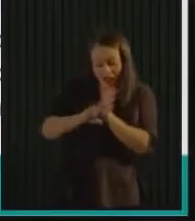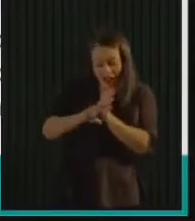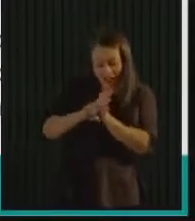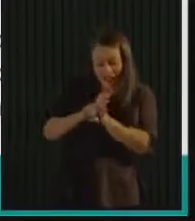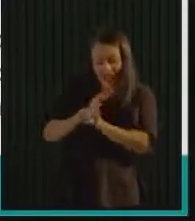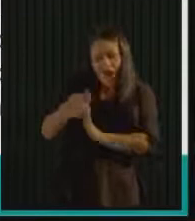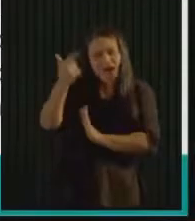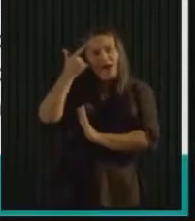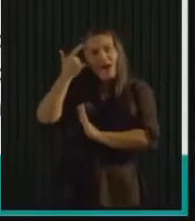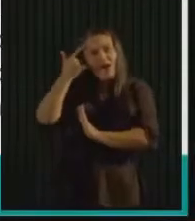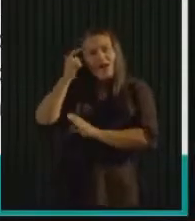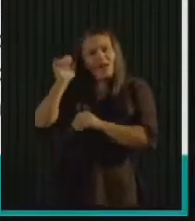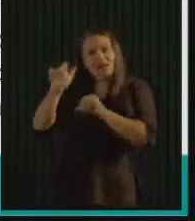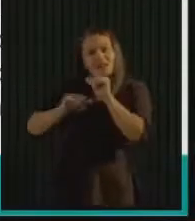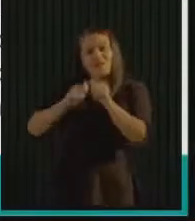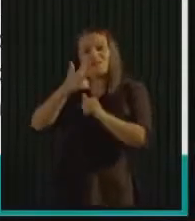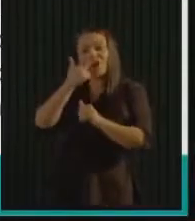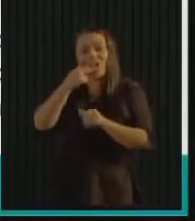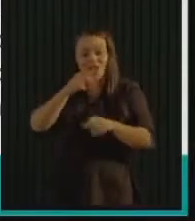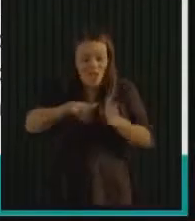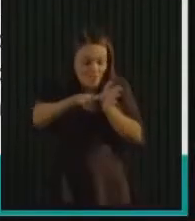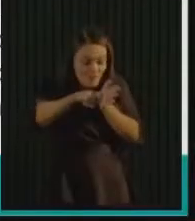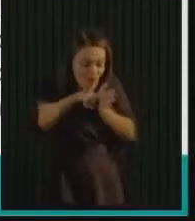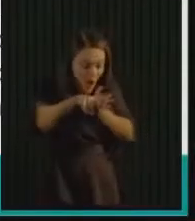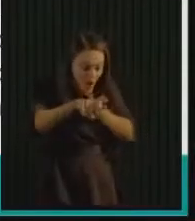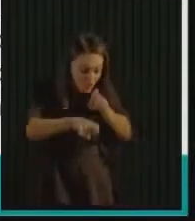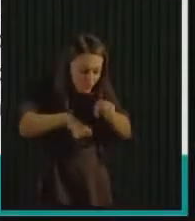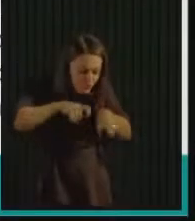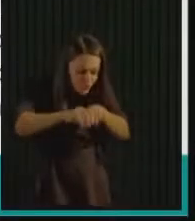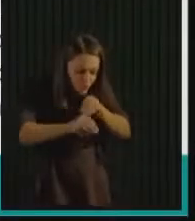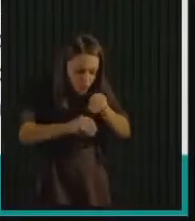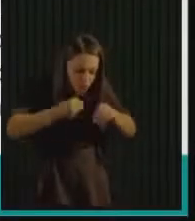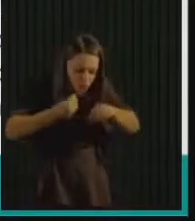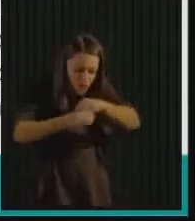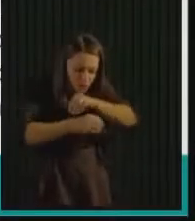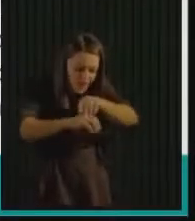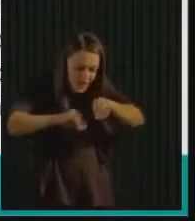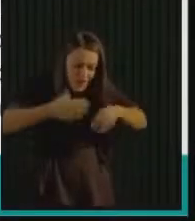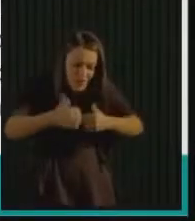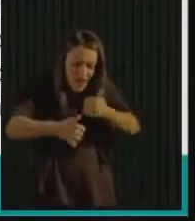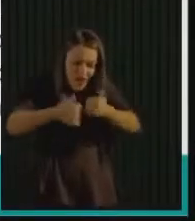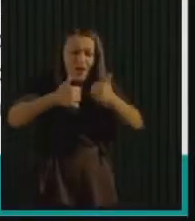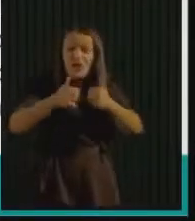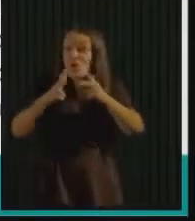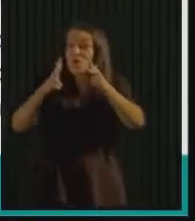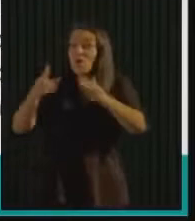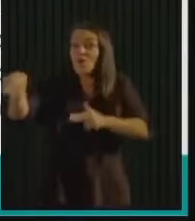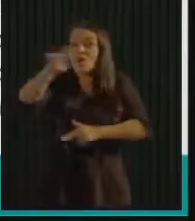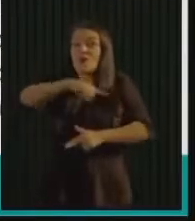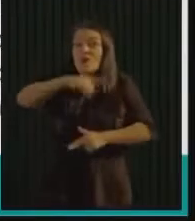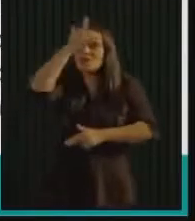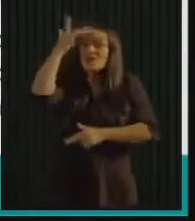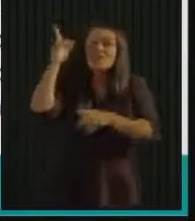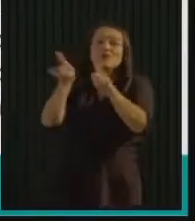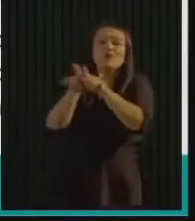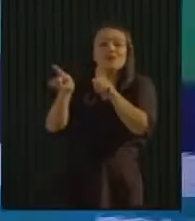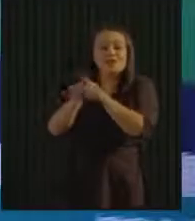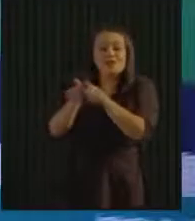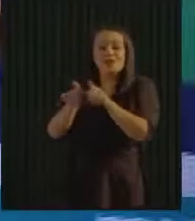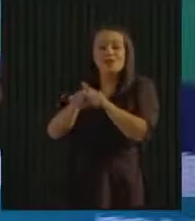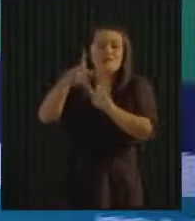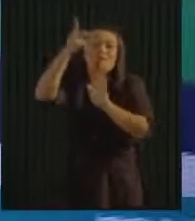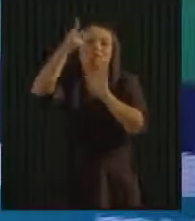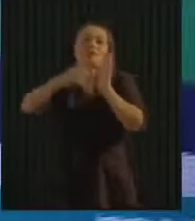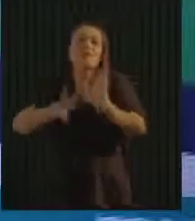uma graça mesmo, mas a gente distribuiu esses 1.100 kits já. E a gente faz o acompanhamento, as pessoas têm que prestar contas para o